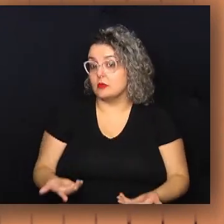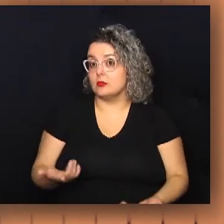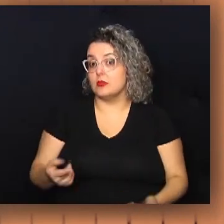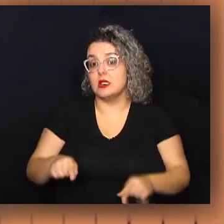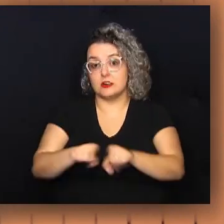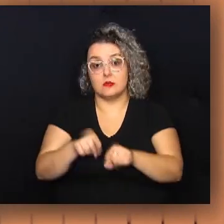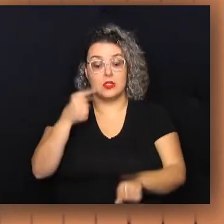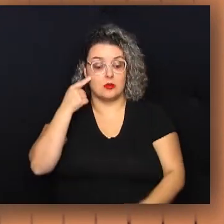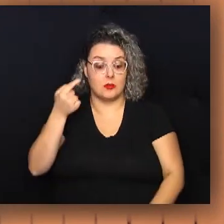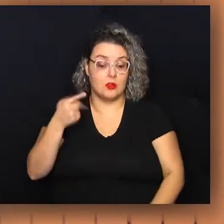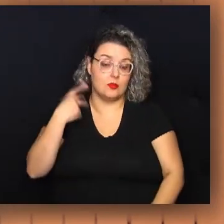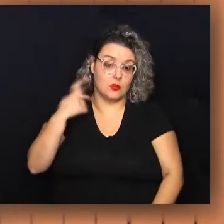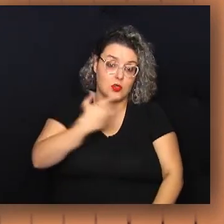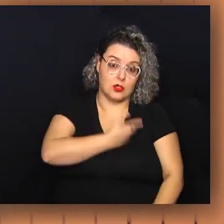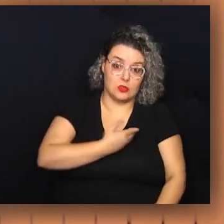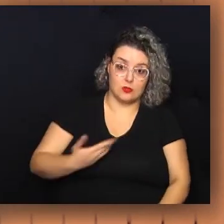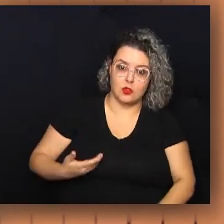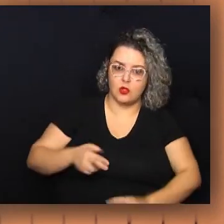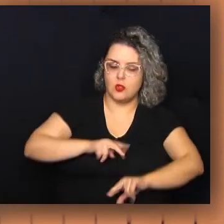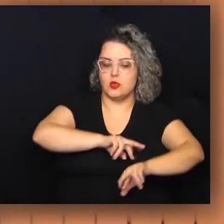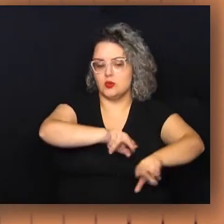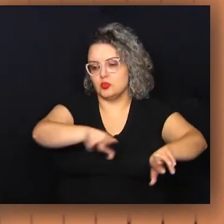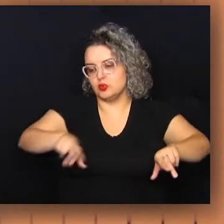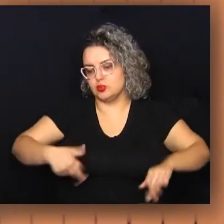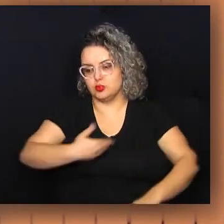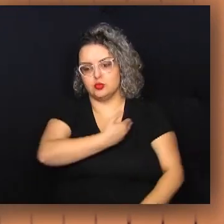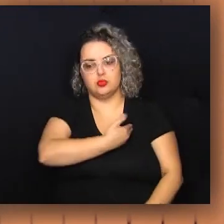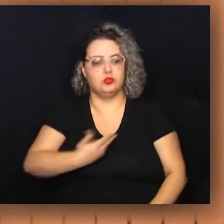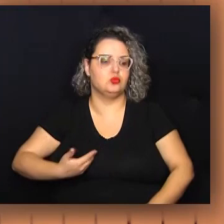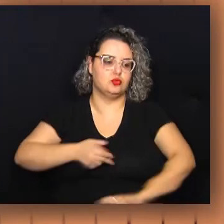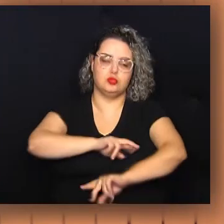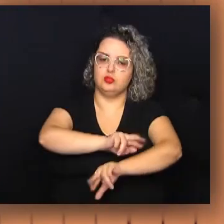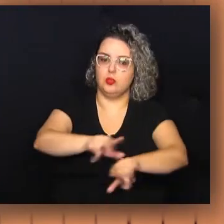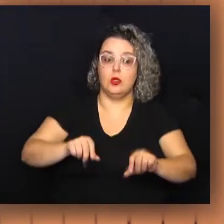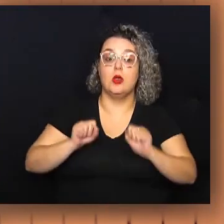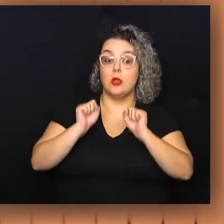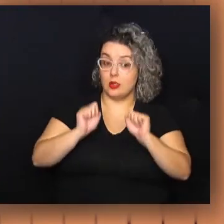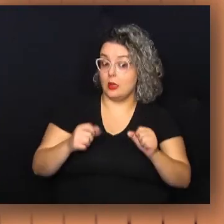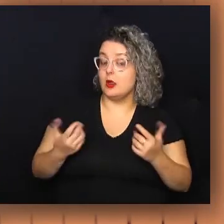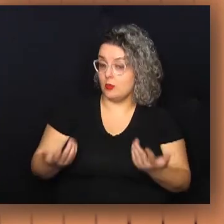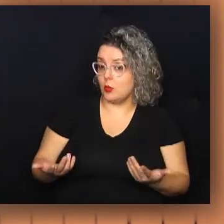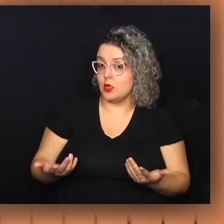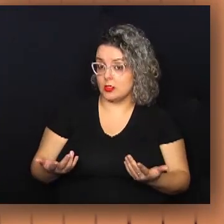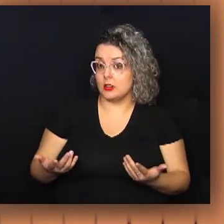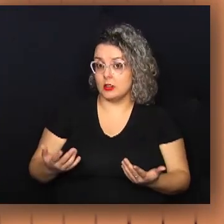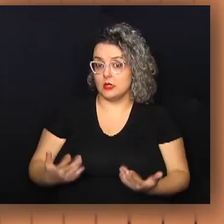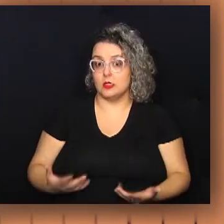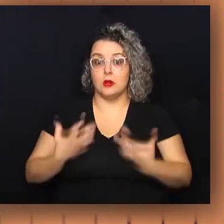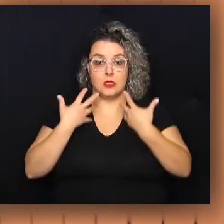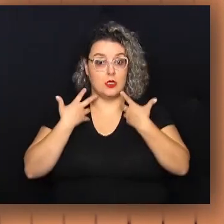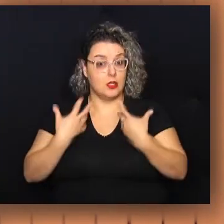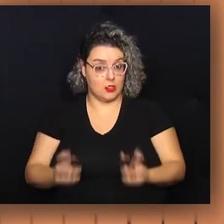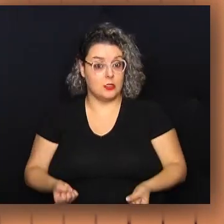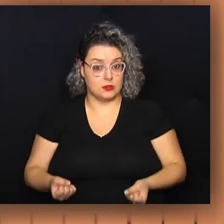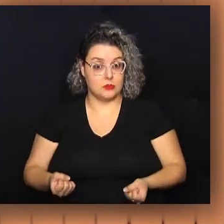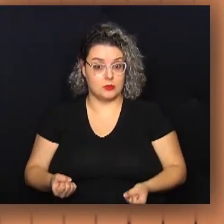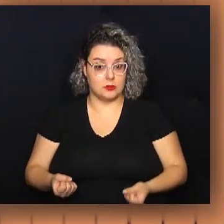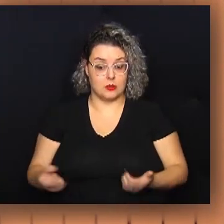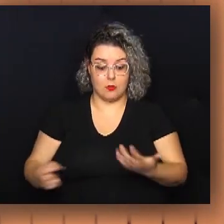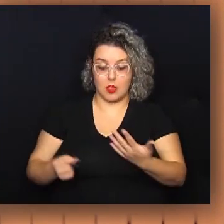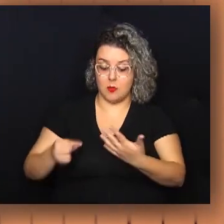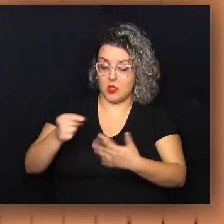Mas na perspectiva das políticas públicas, passando por diferentes governos que poderiam ter adotado